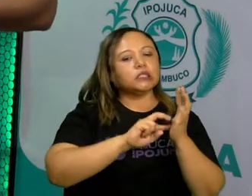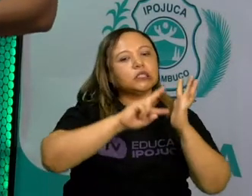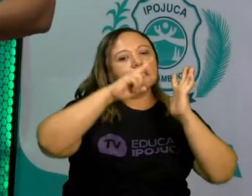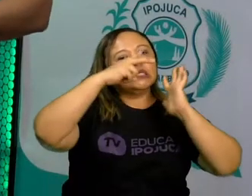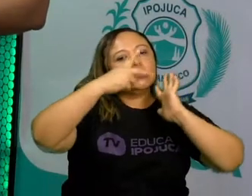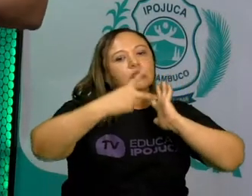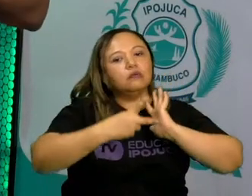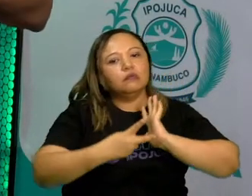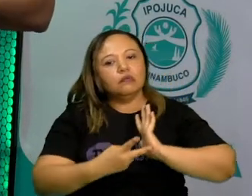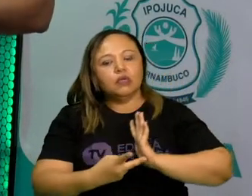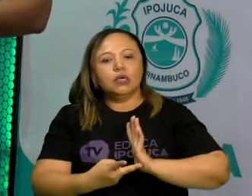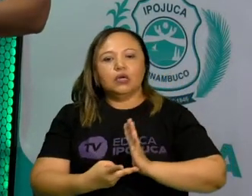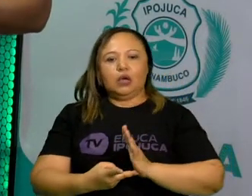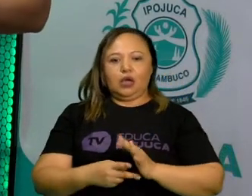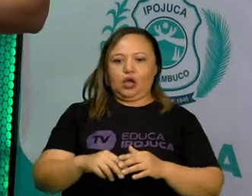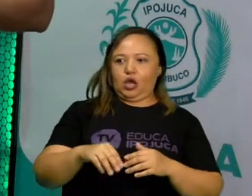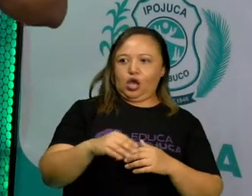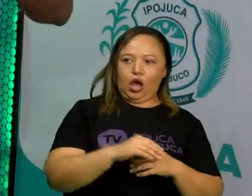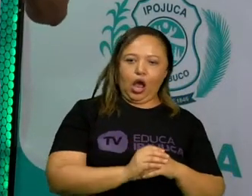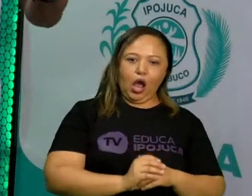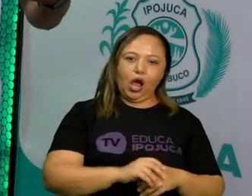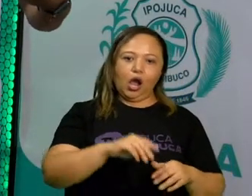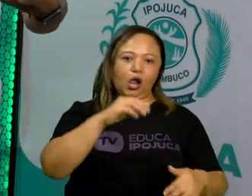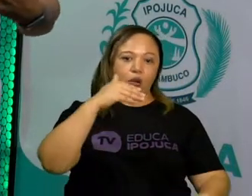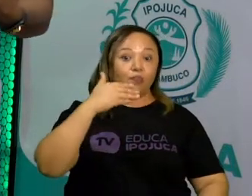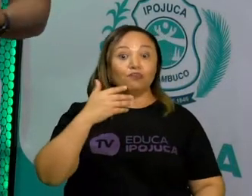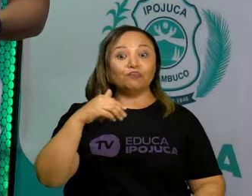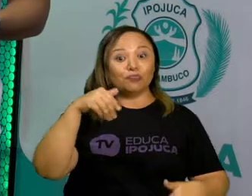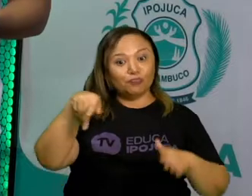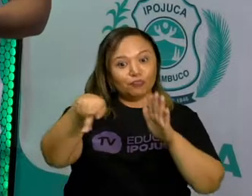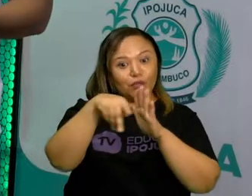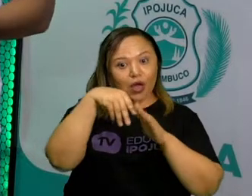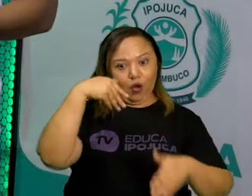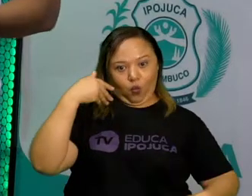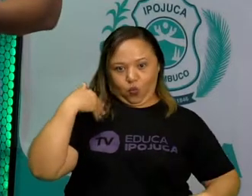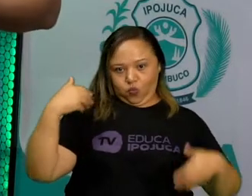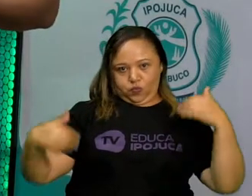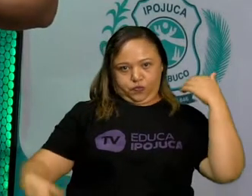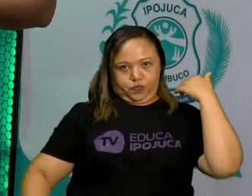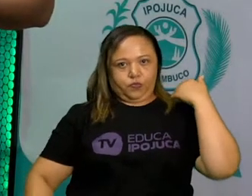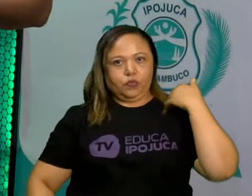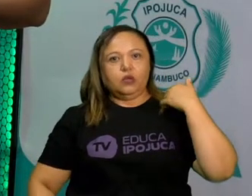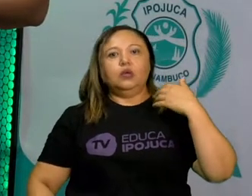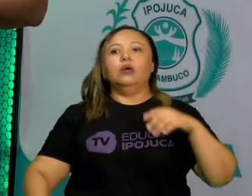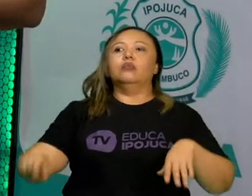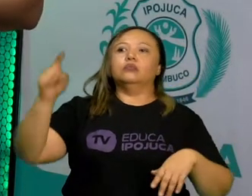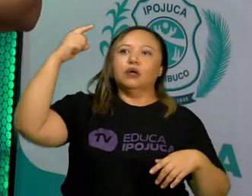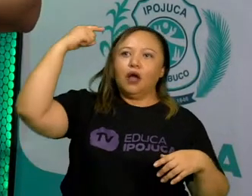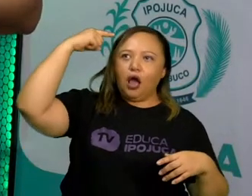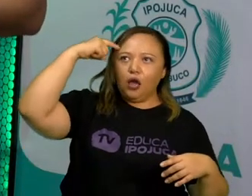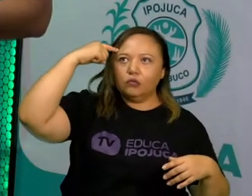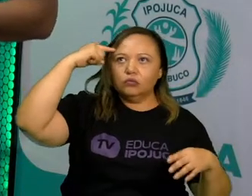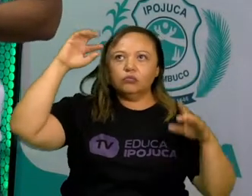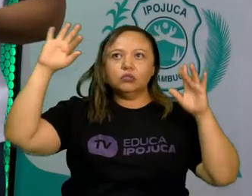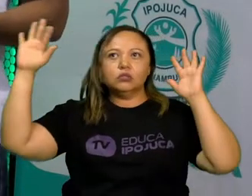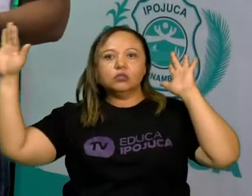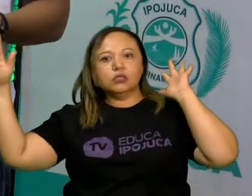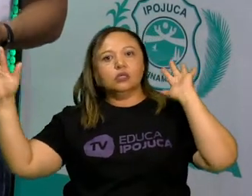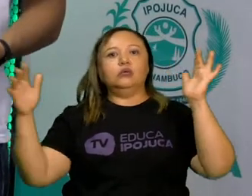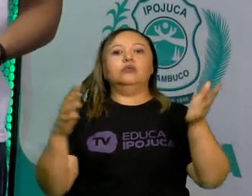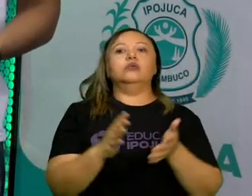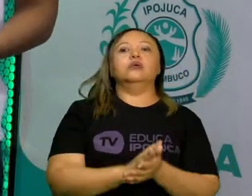né? real e o imaginário, a fantasia, elas vão se encontrar. Então a gente tem aqui a junção